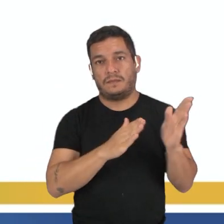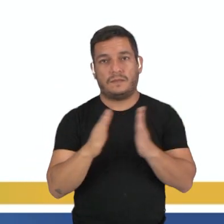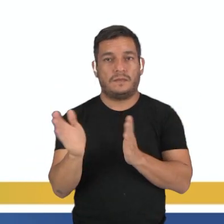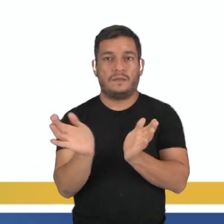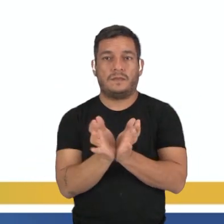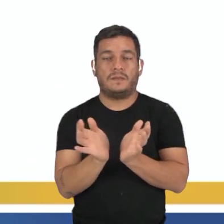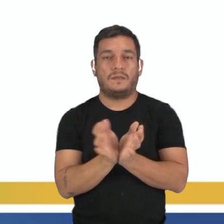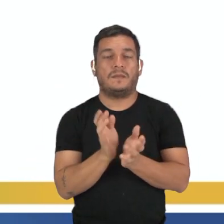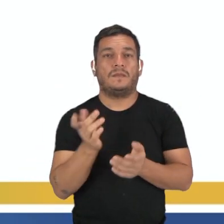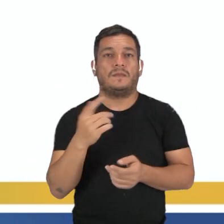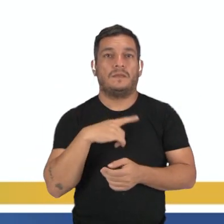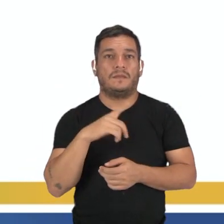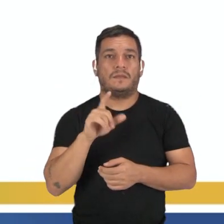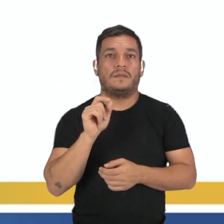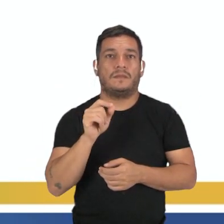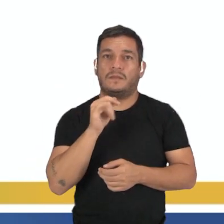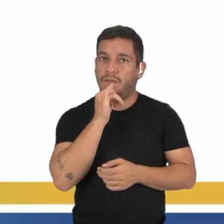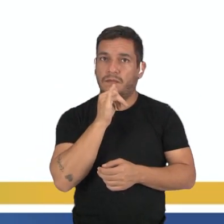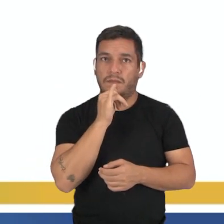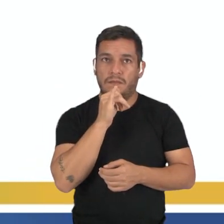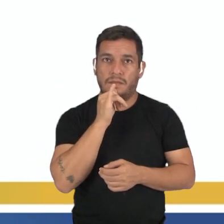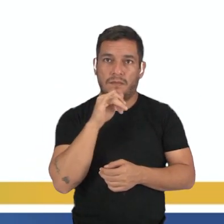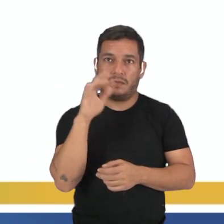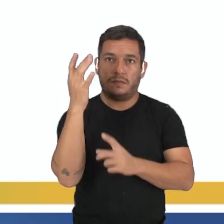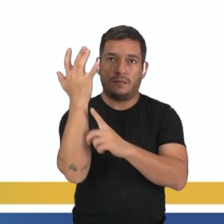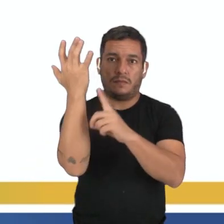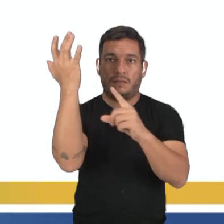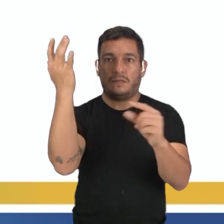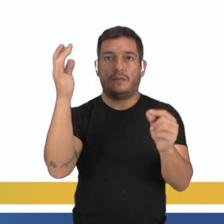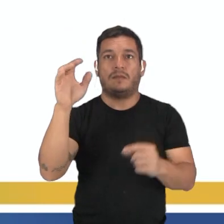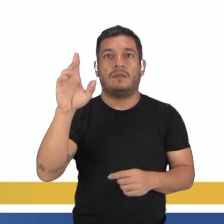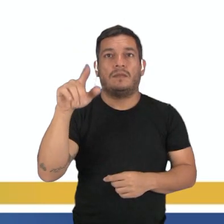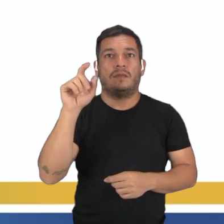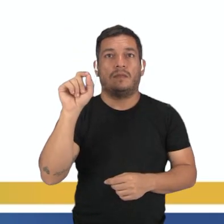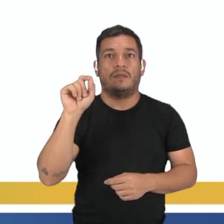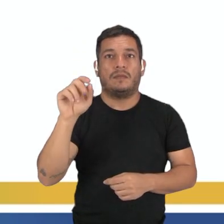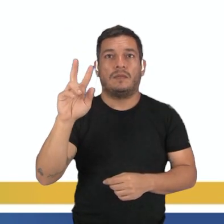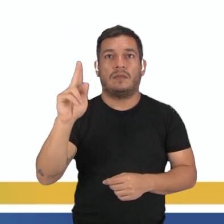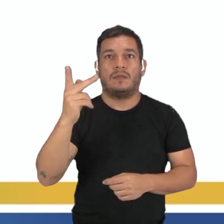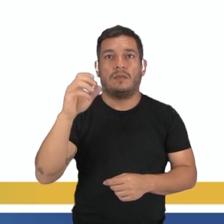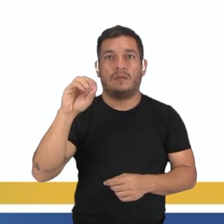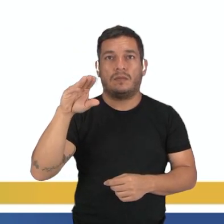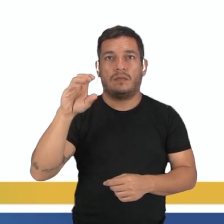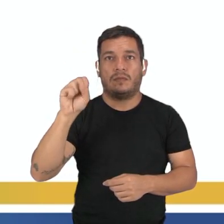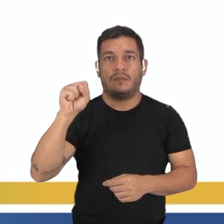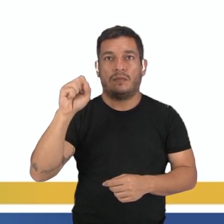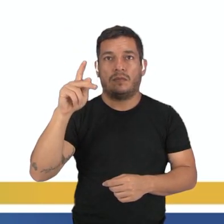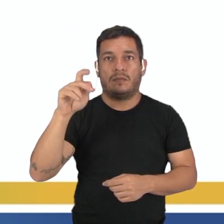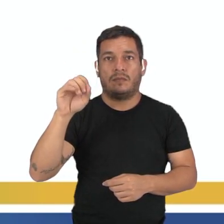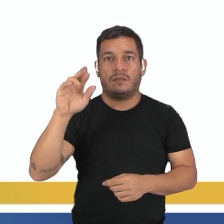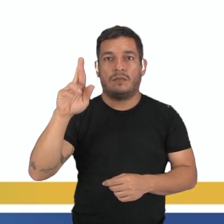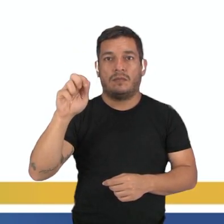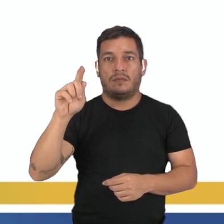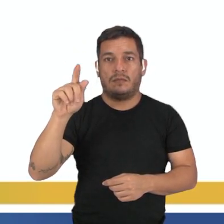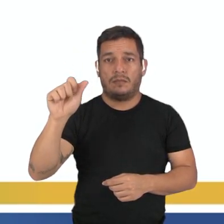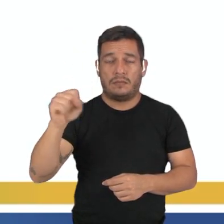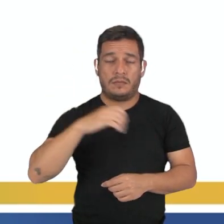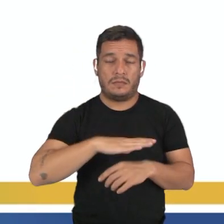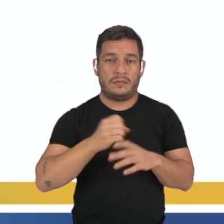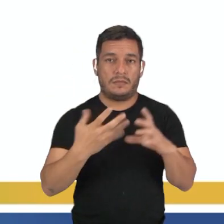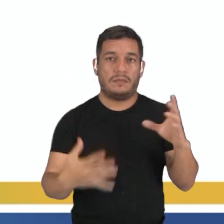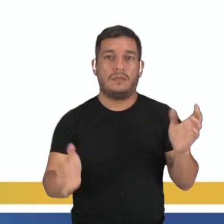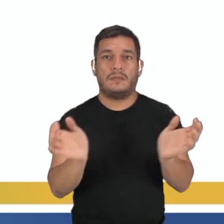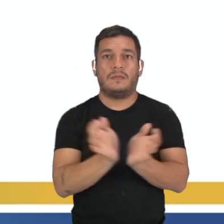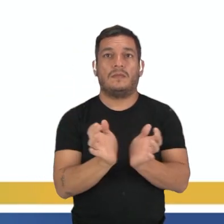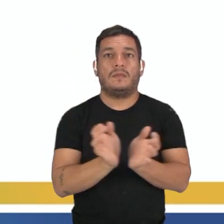esse grupo. A gente tem aí o exemplo de ansa mambaia homosporada, que é uma planta bastante característica do grupo das plantas